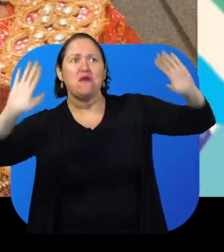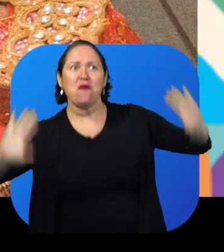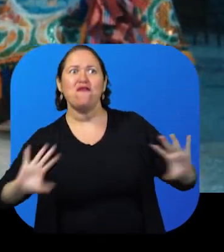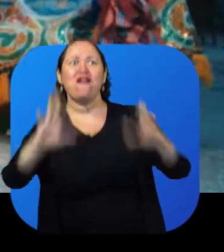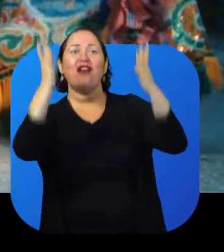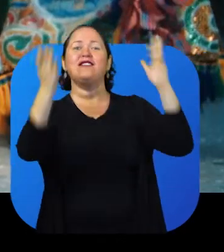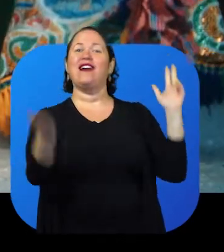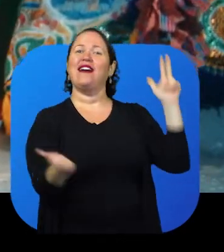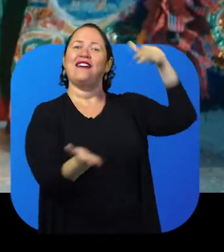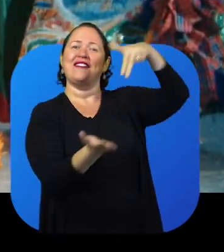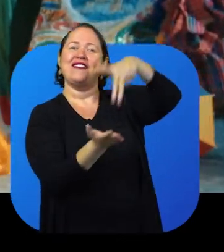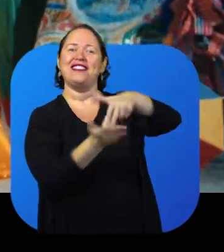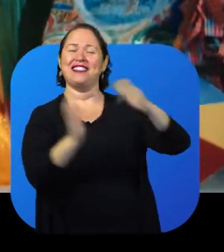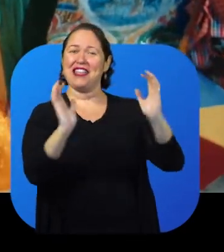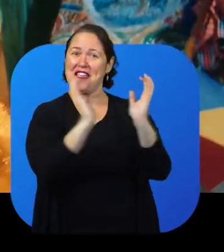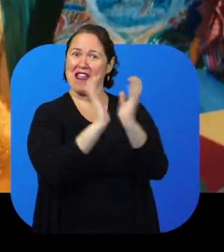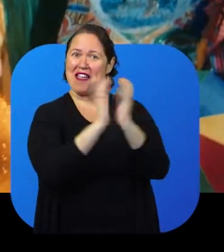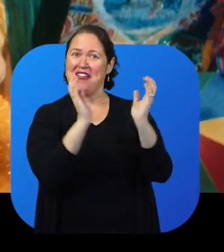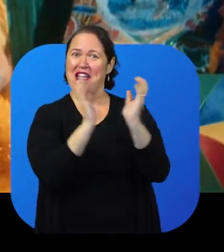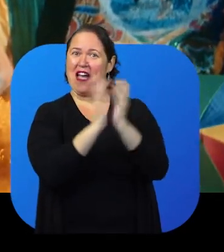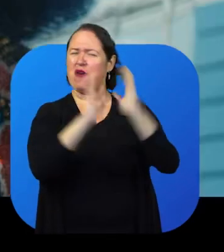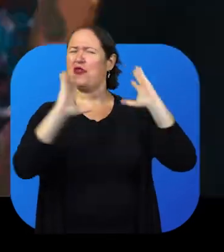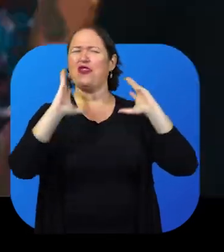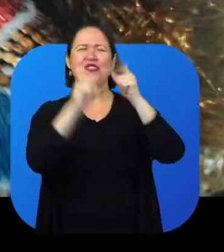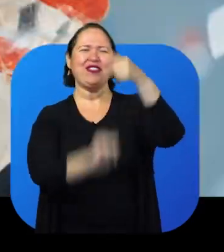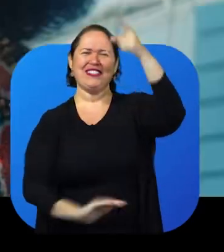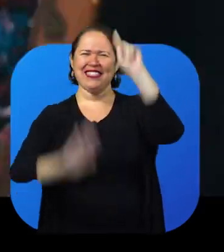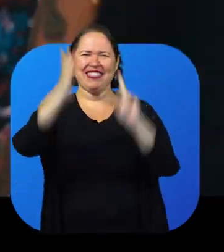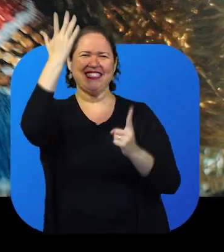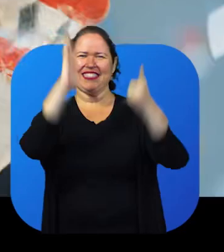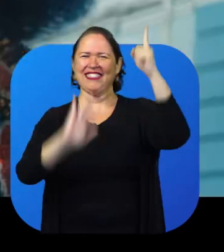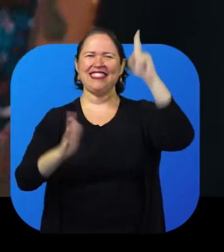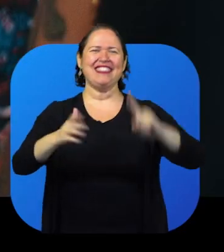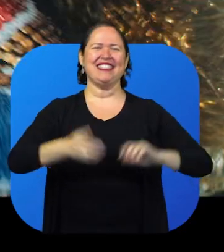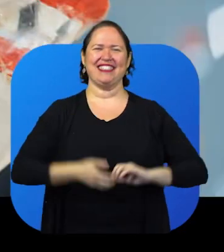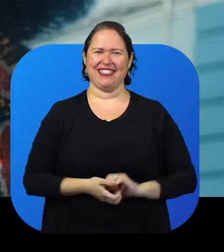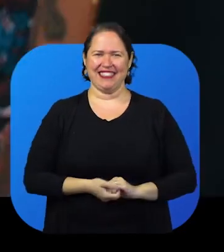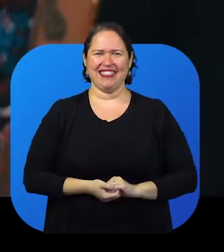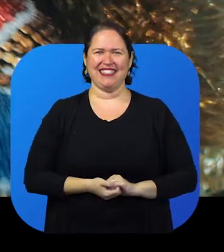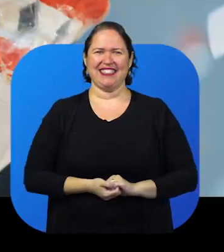festa que diz Voltei, Recife! Com todos os carnavais! . . . .